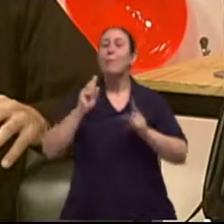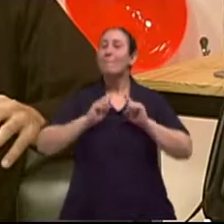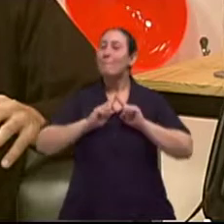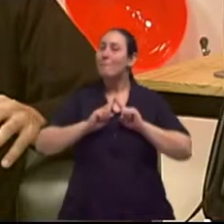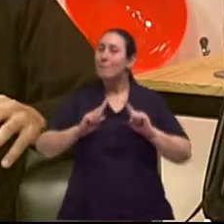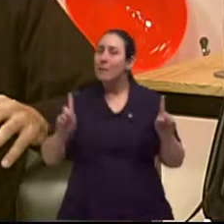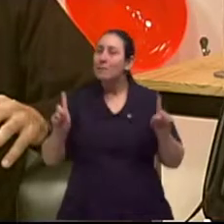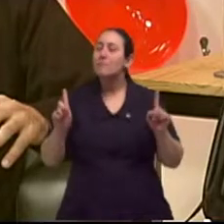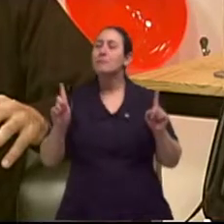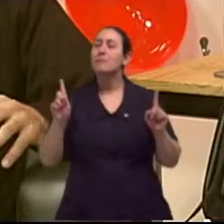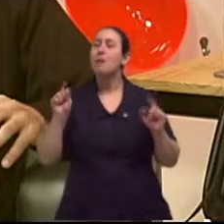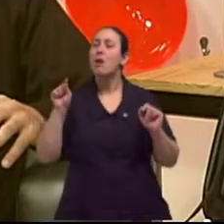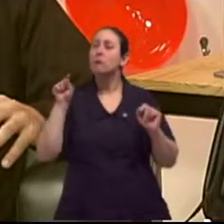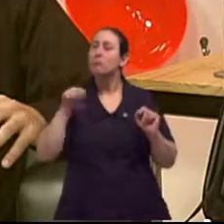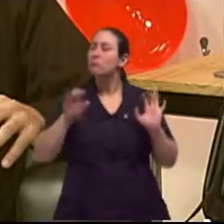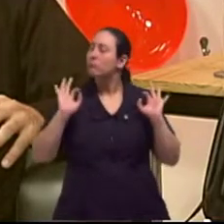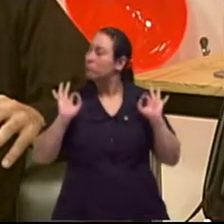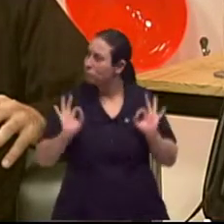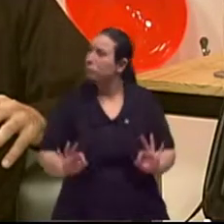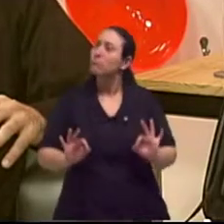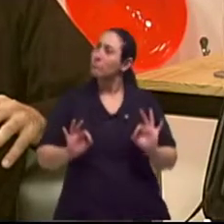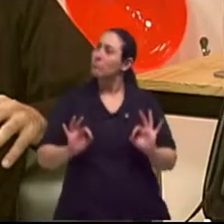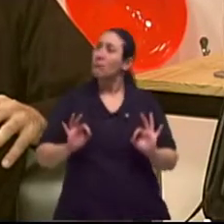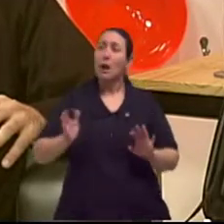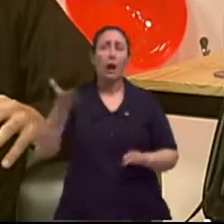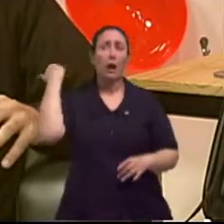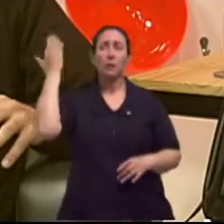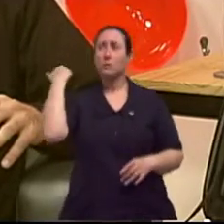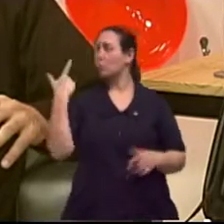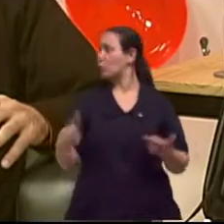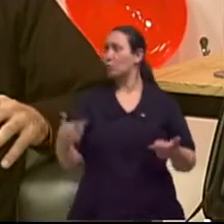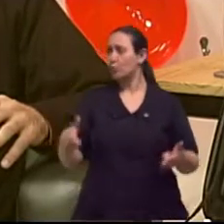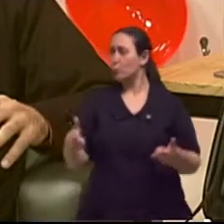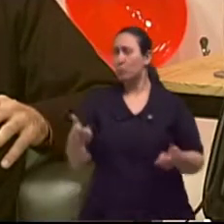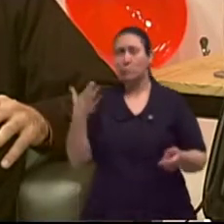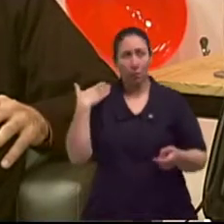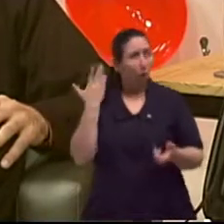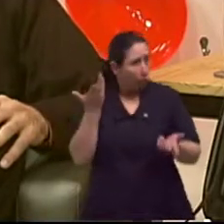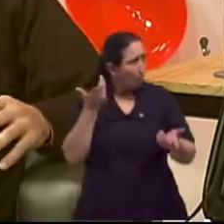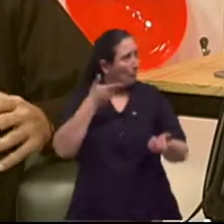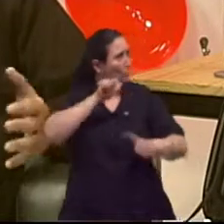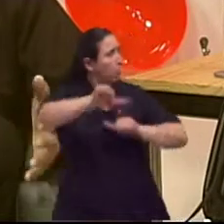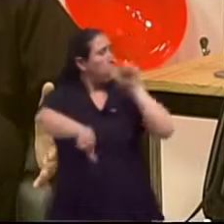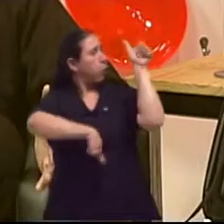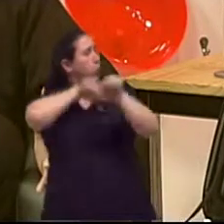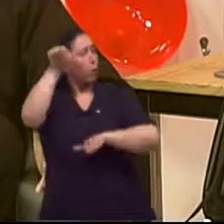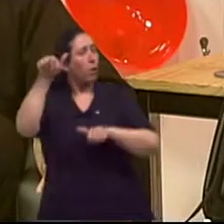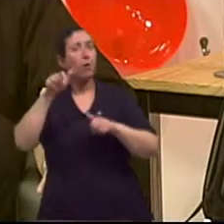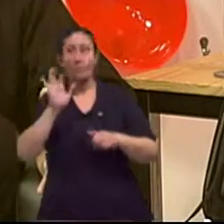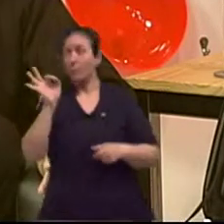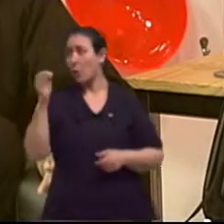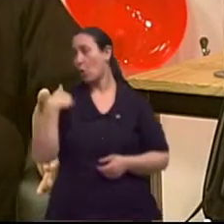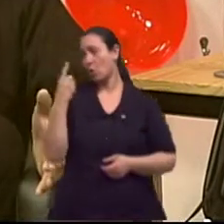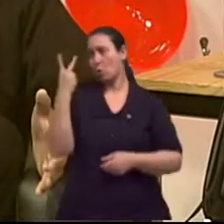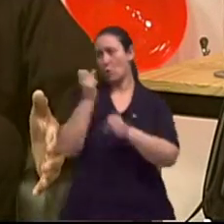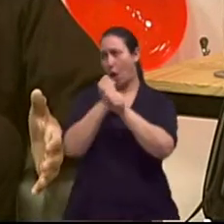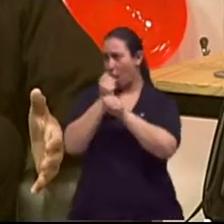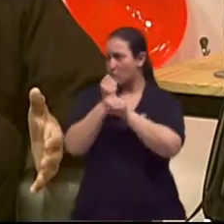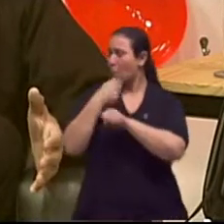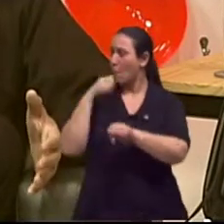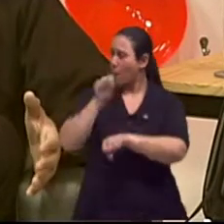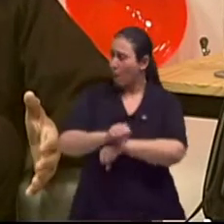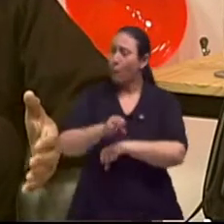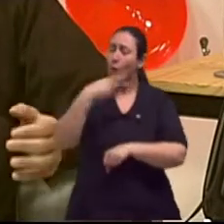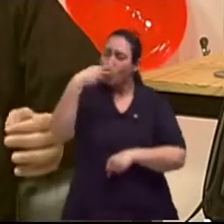algo assim que não se tinha. Isso que eu digo, é revolucionário. E eu parei de fumar faz 12 anos e meio.